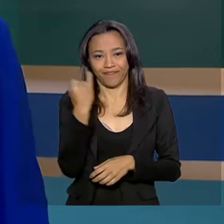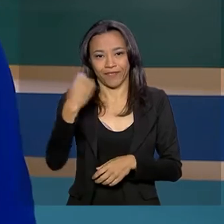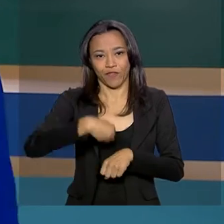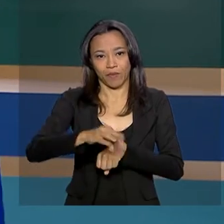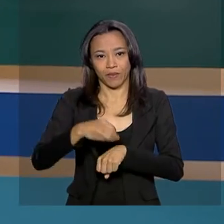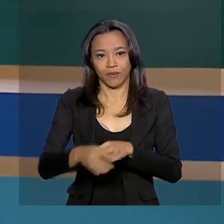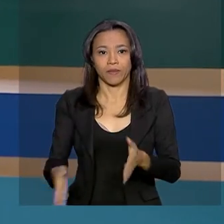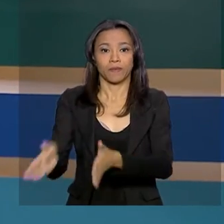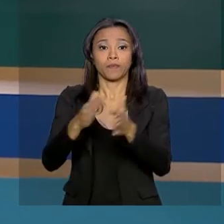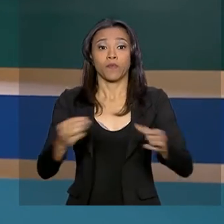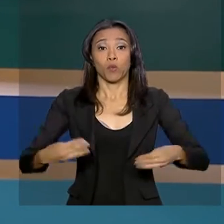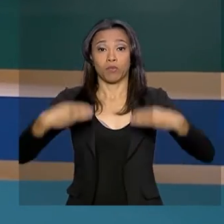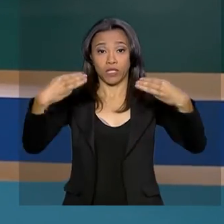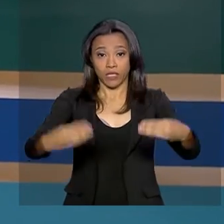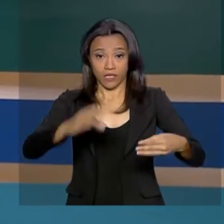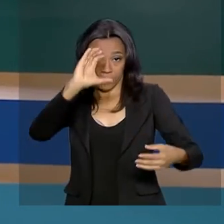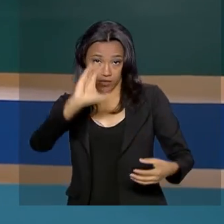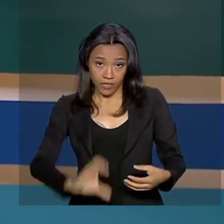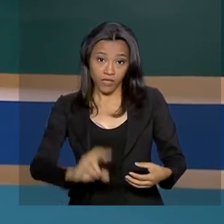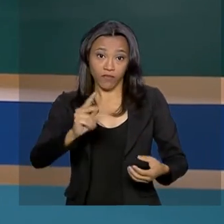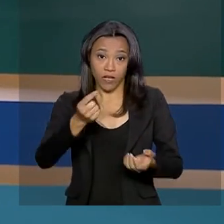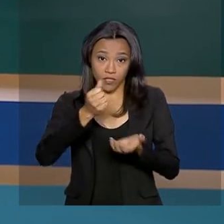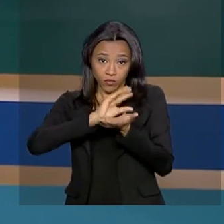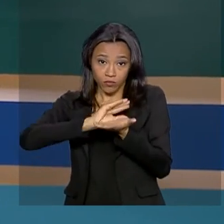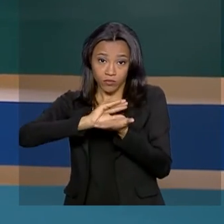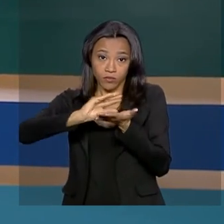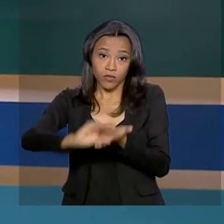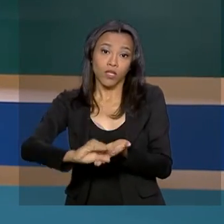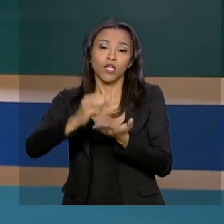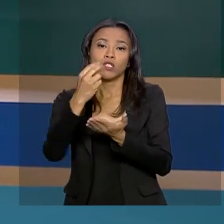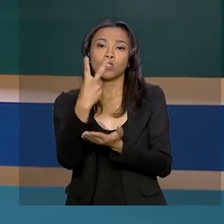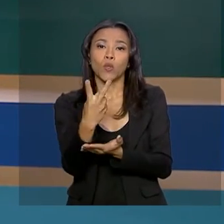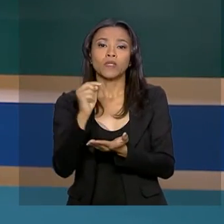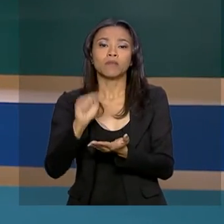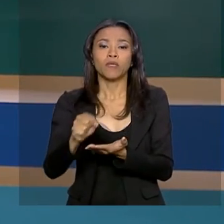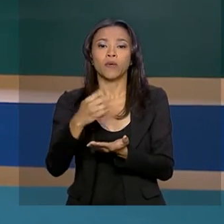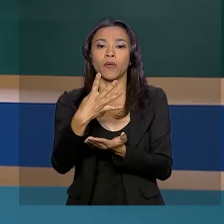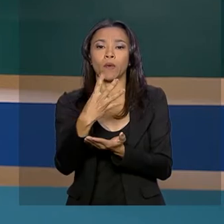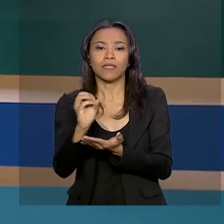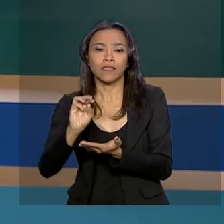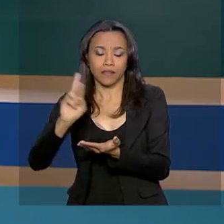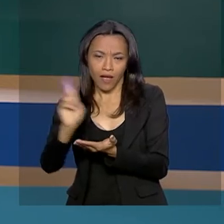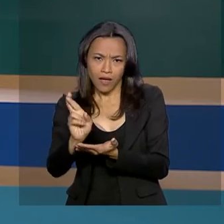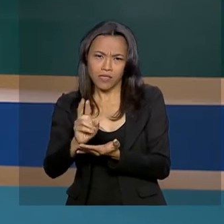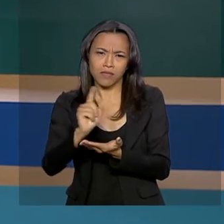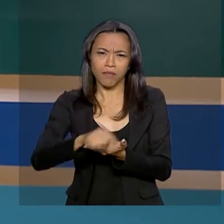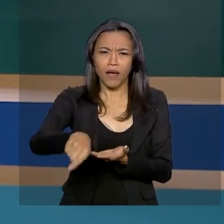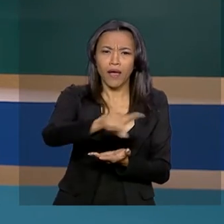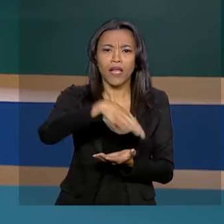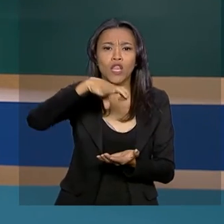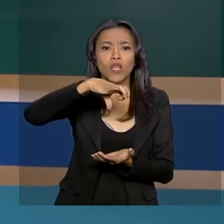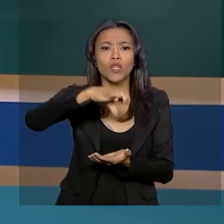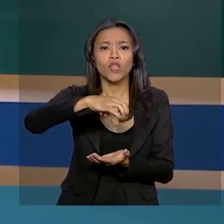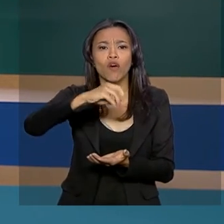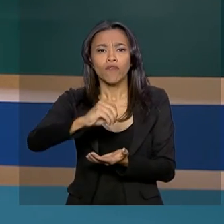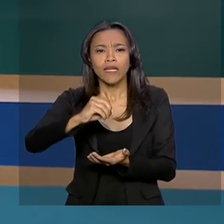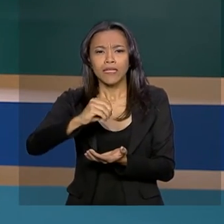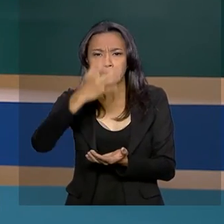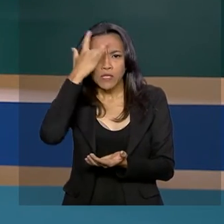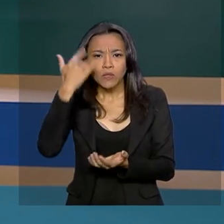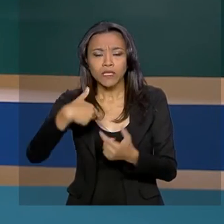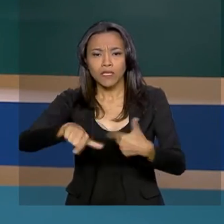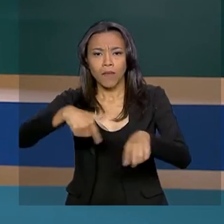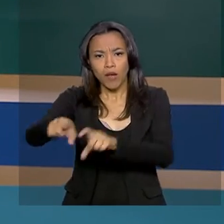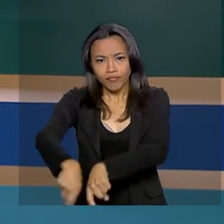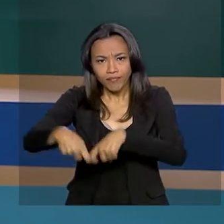O Ministério da Cidadania vai repassar R$ 2.400 para 790 pequenos agricultores da zona rural de Brumadinho,